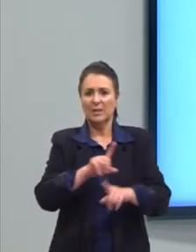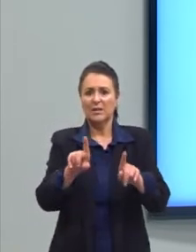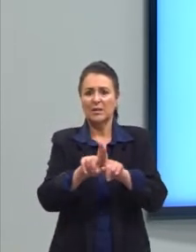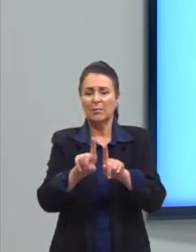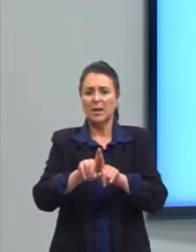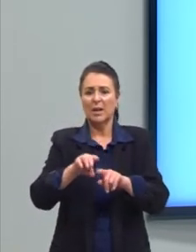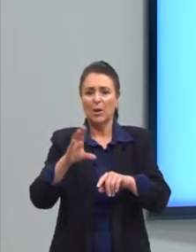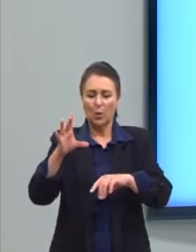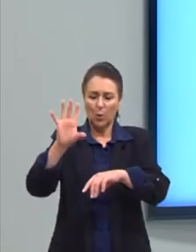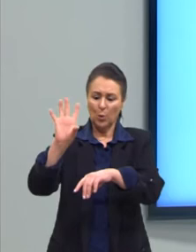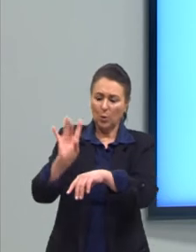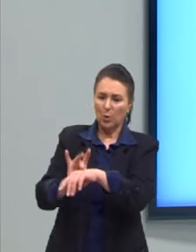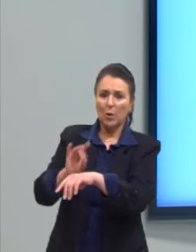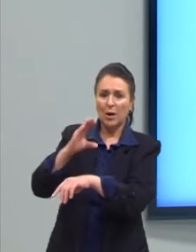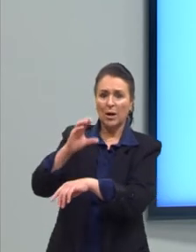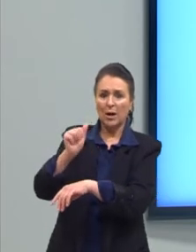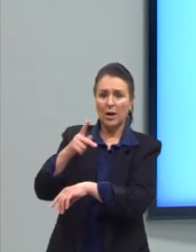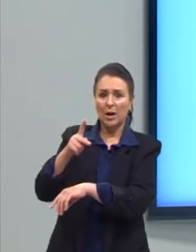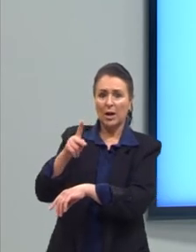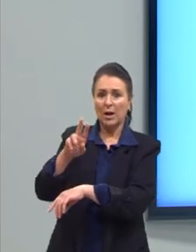e assim por diante.